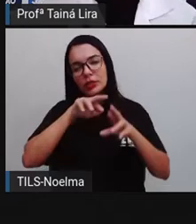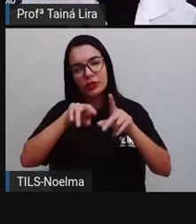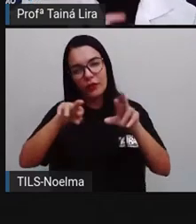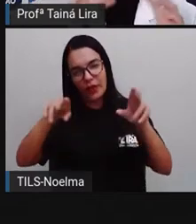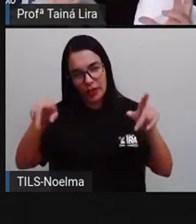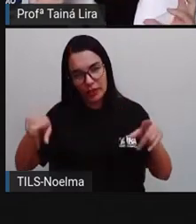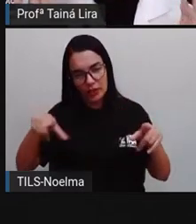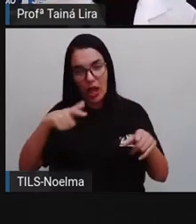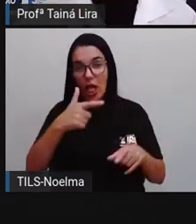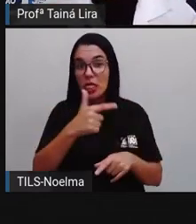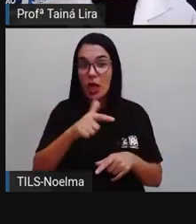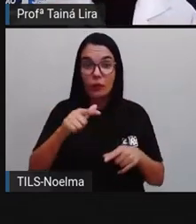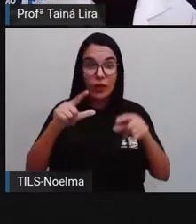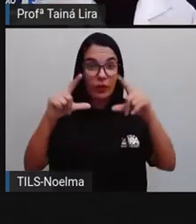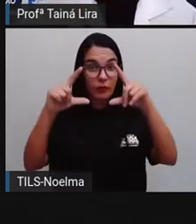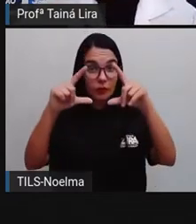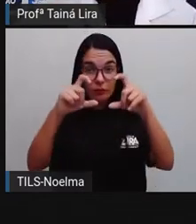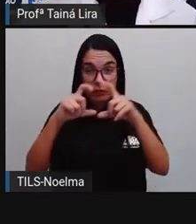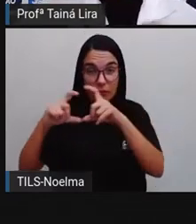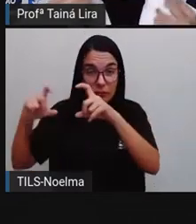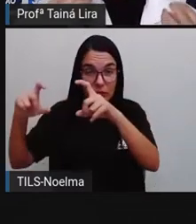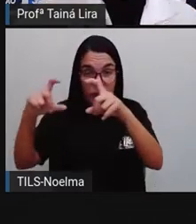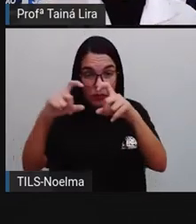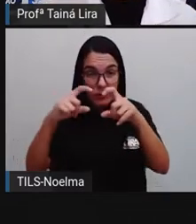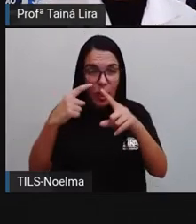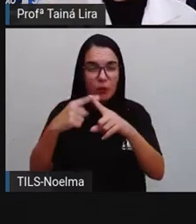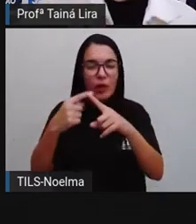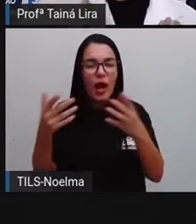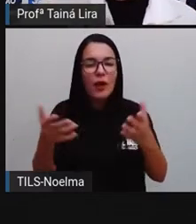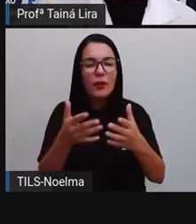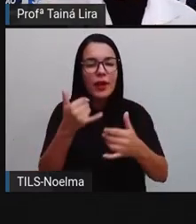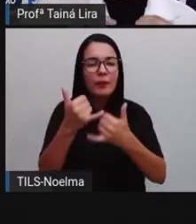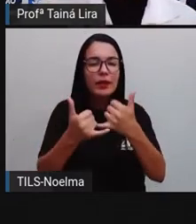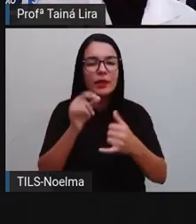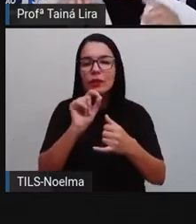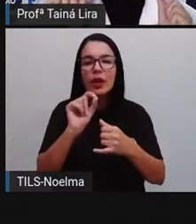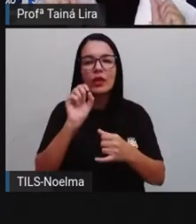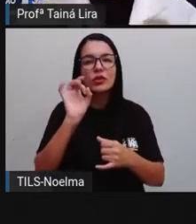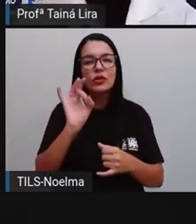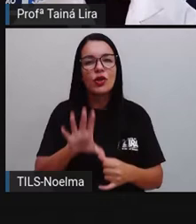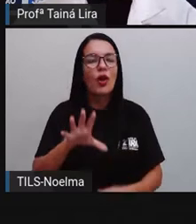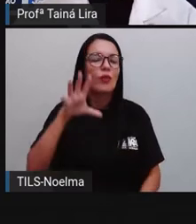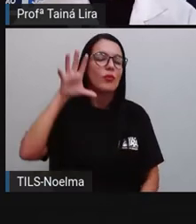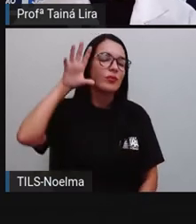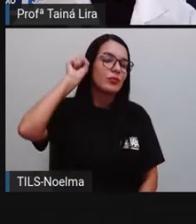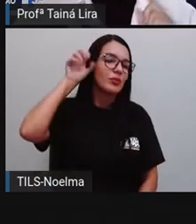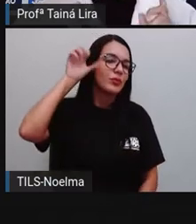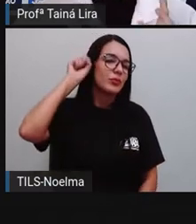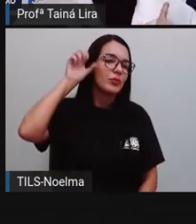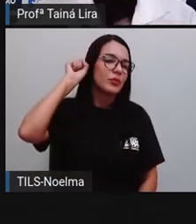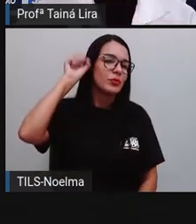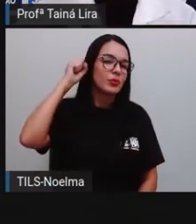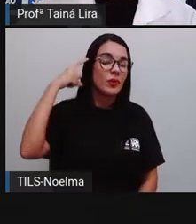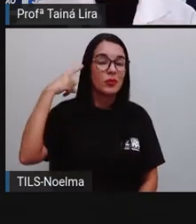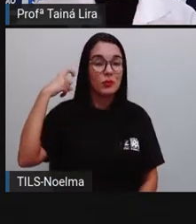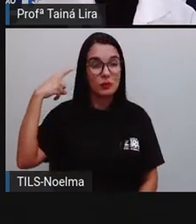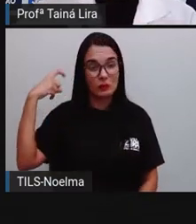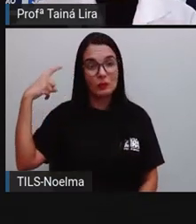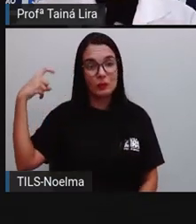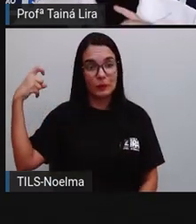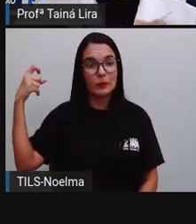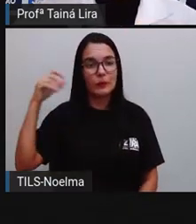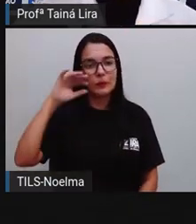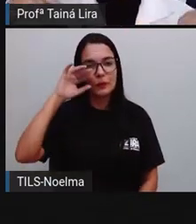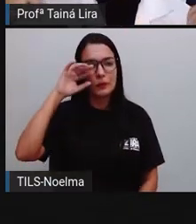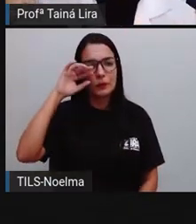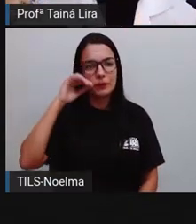Não tem a imagem, porque a nossa brincadeira aqui vai ser você, tá? Meu aluno do segundo ano,